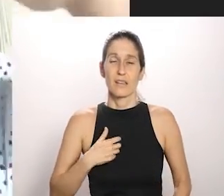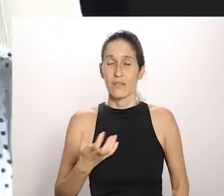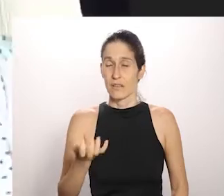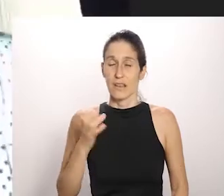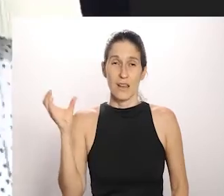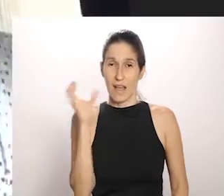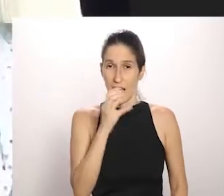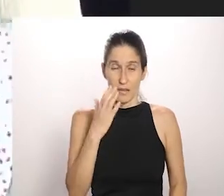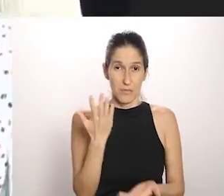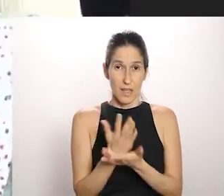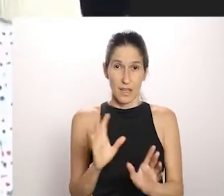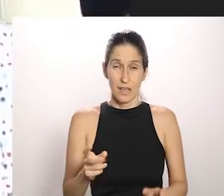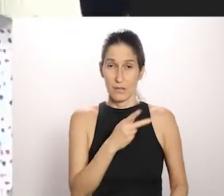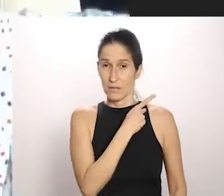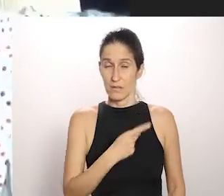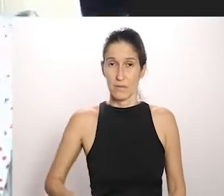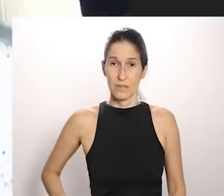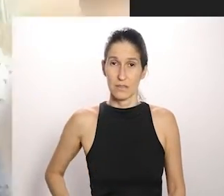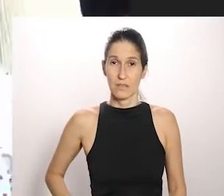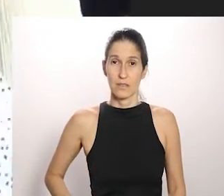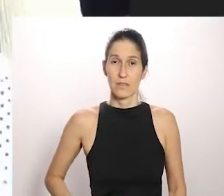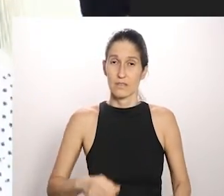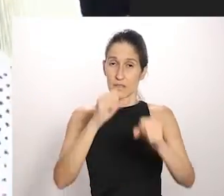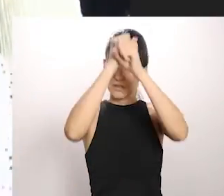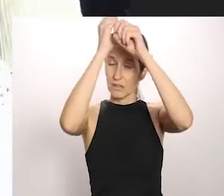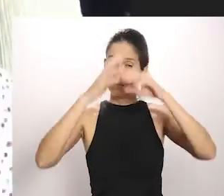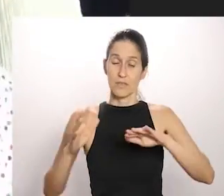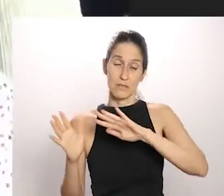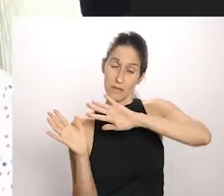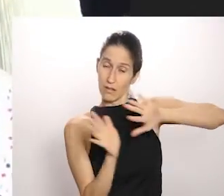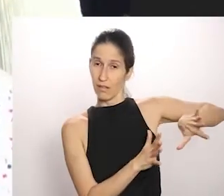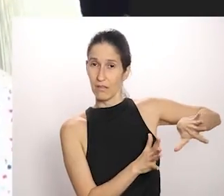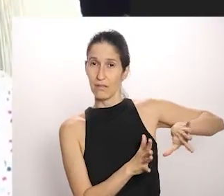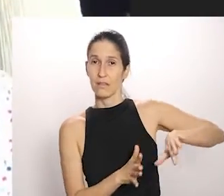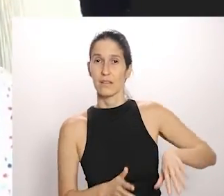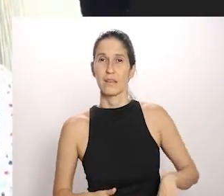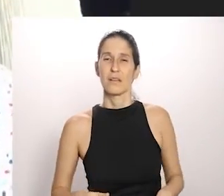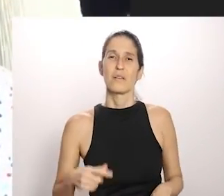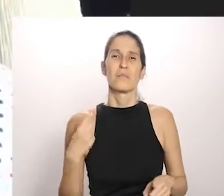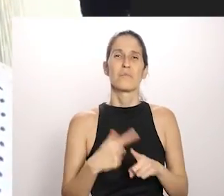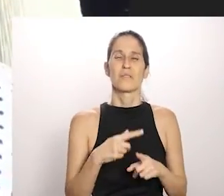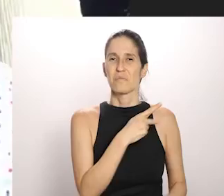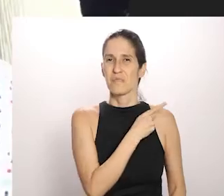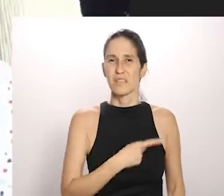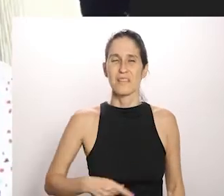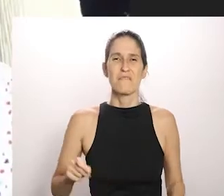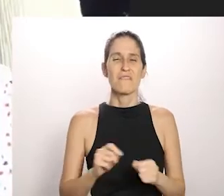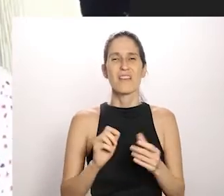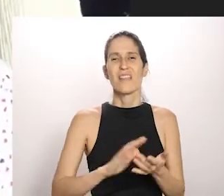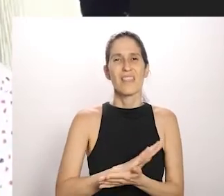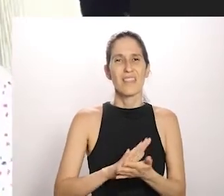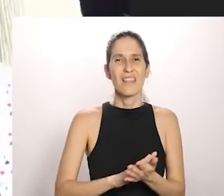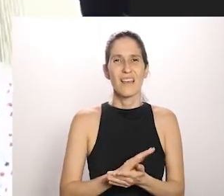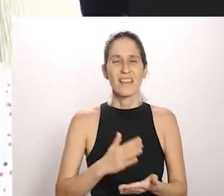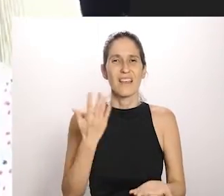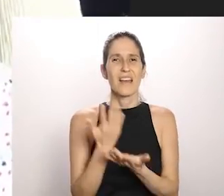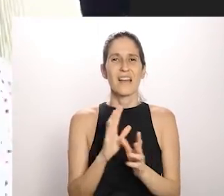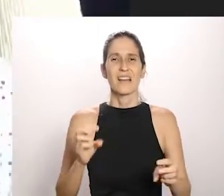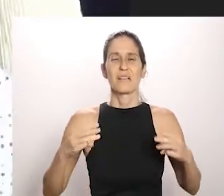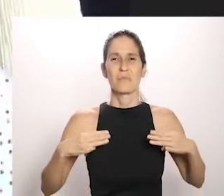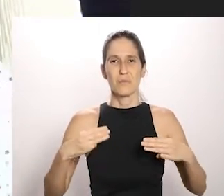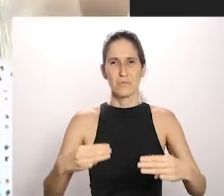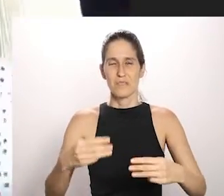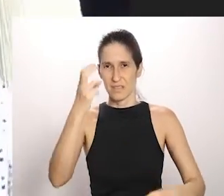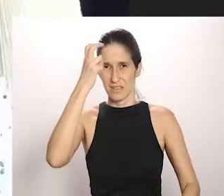terminando o mandato dele, vai para bem distante, que Deus abençoe ele para lá e que a gente vai votar, porque ele não fez nada, acabou com o Ministério da Cultura,